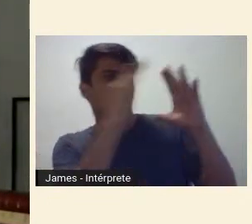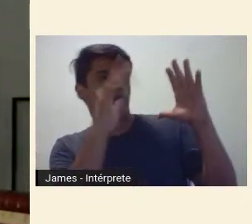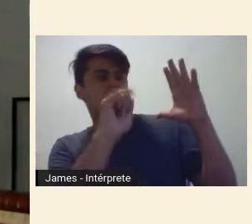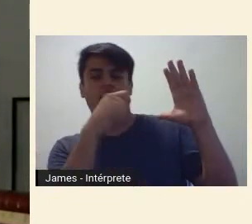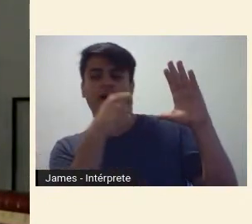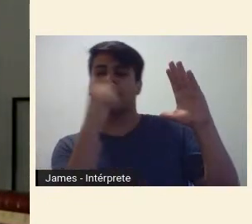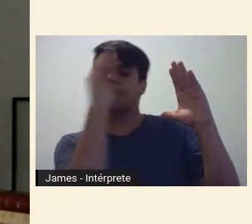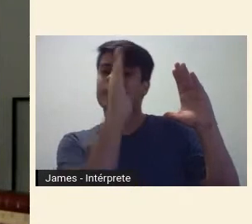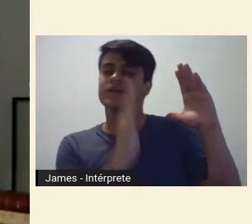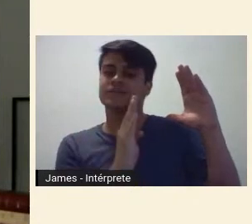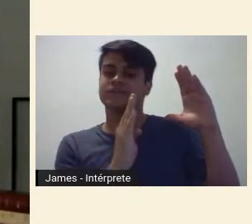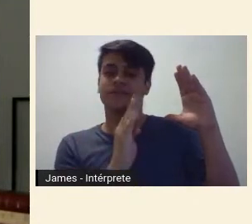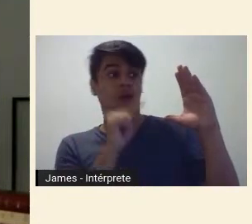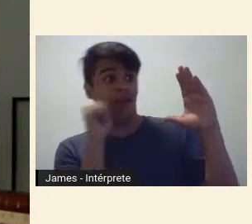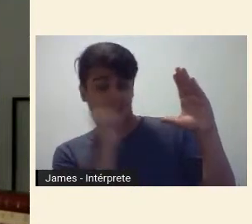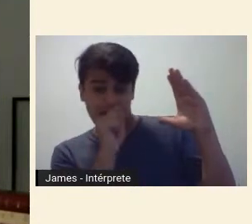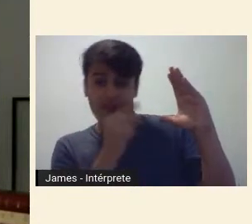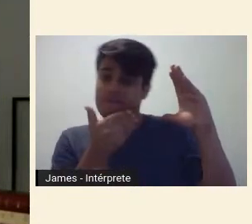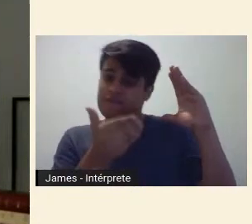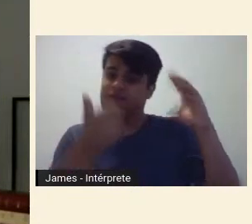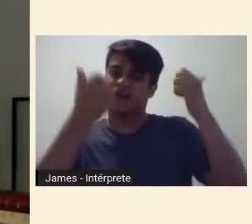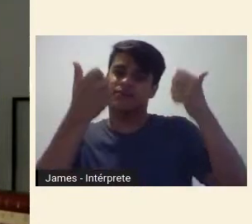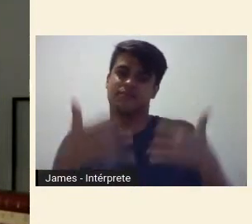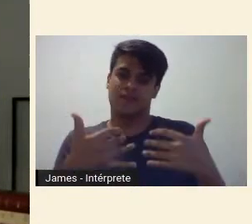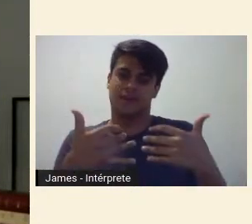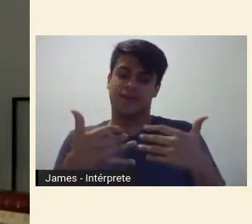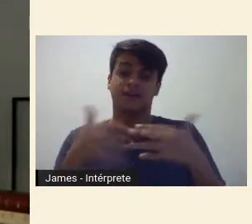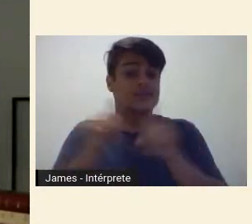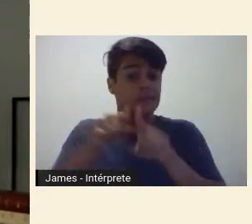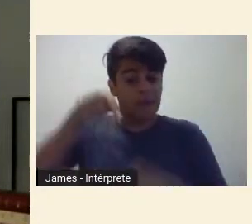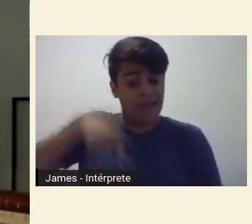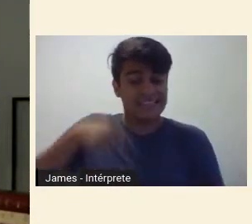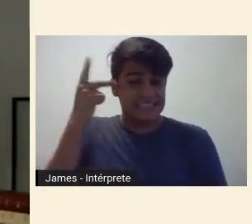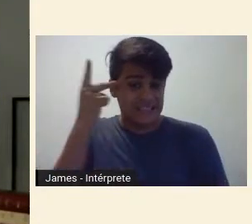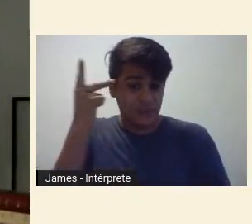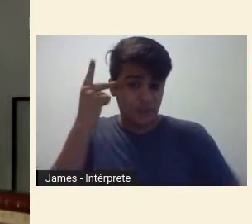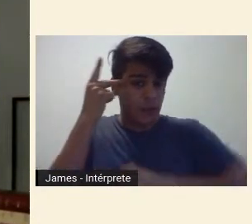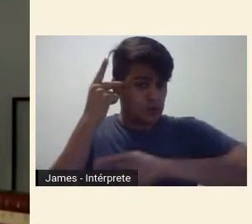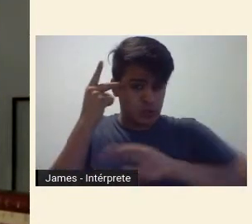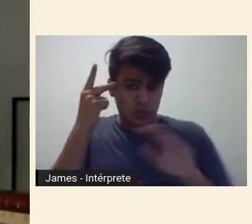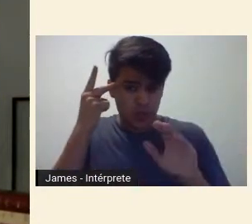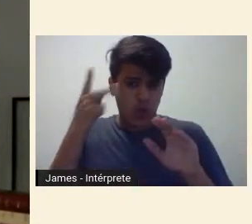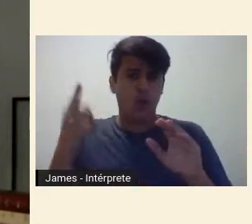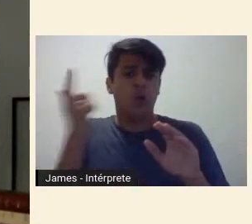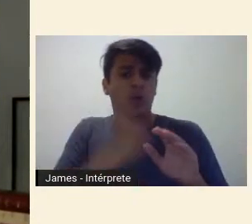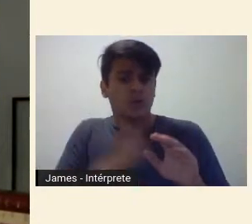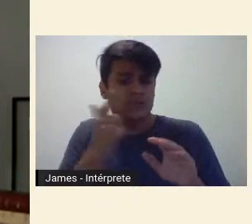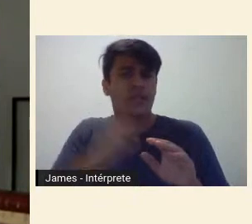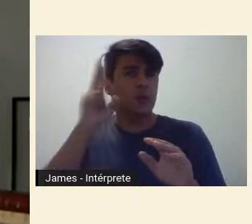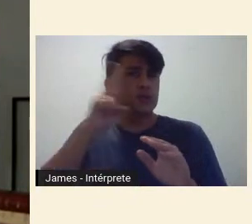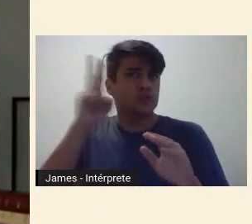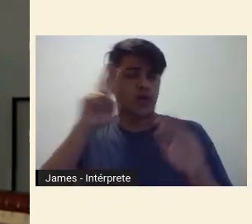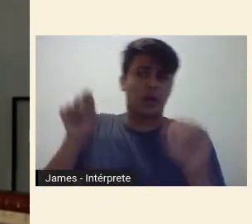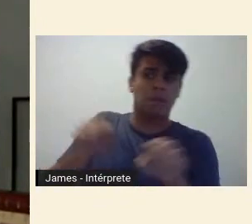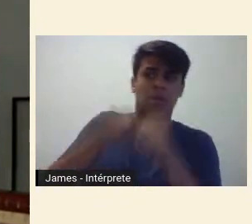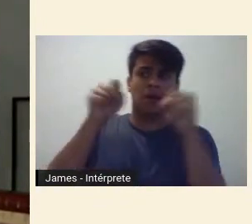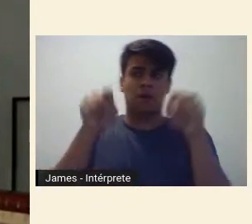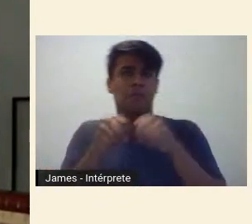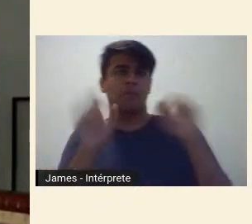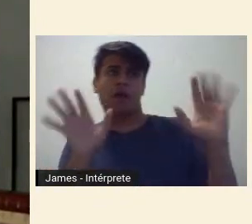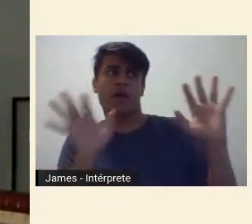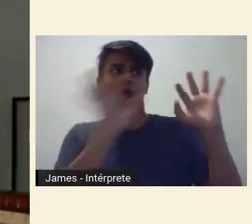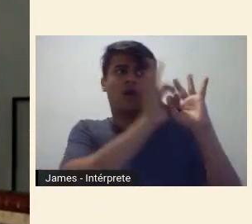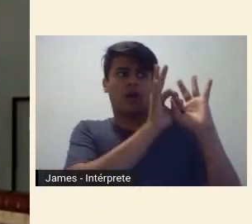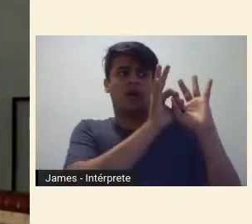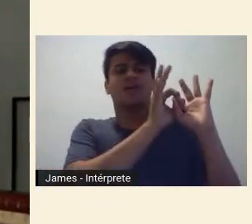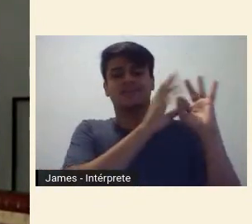pensar em como São Paulo não foi o único espaço moderno que rompeu com a tradição local e se afiliou às correntes de vanguarda